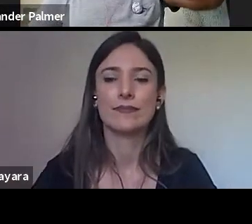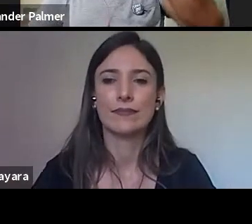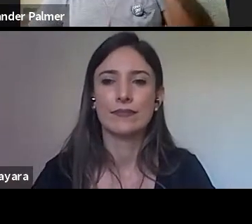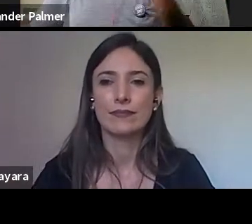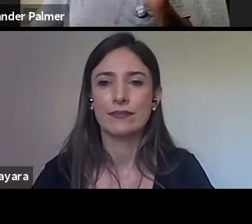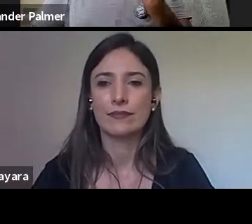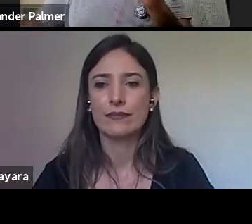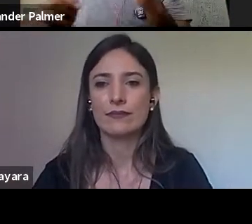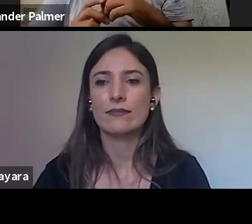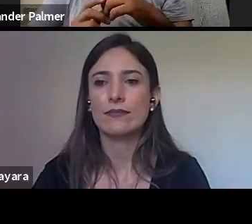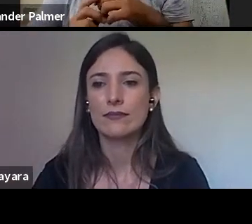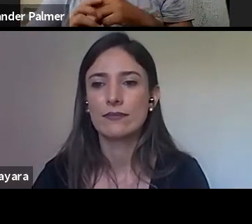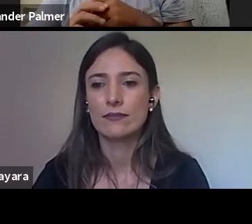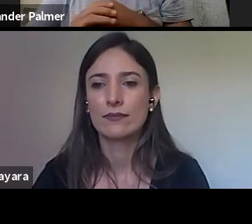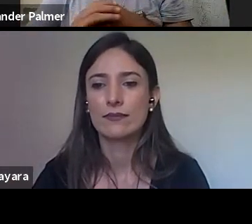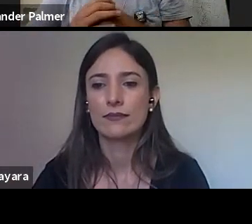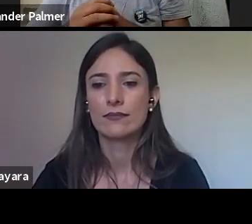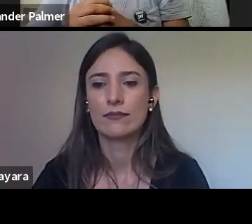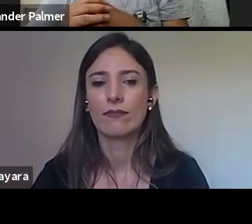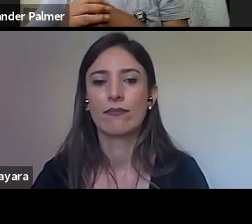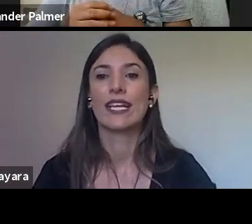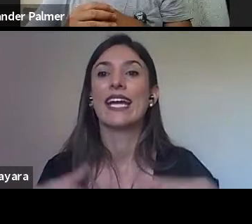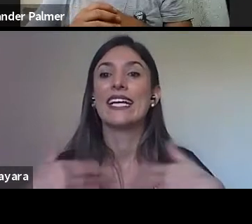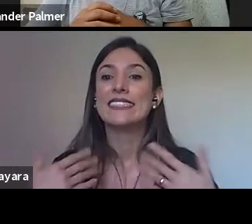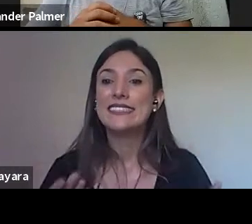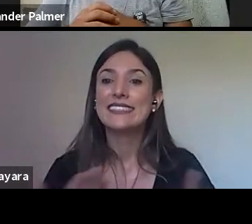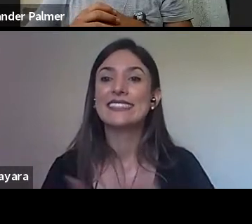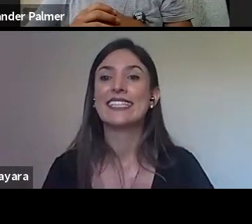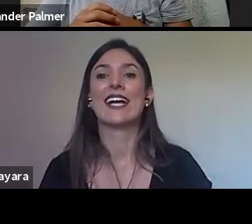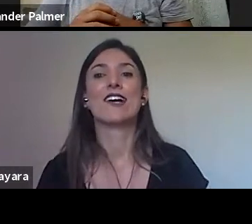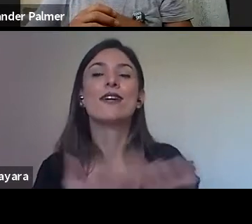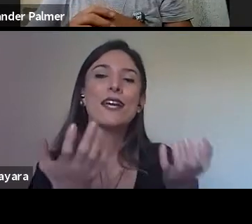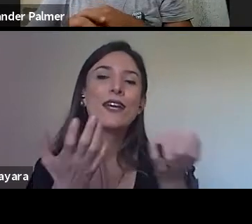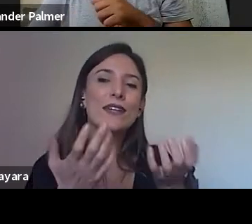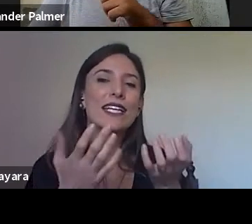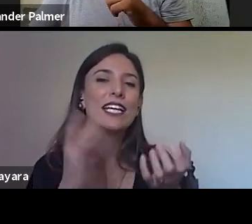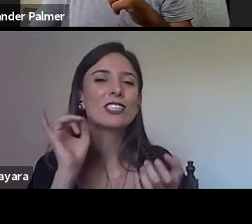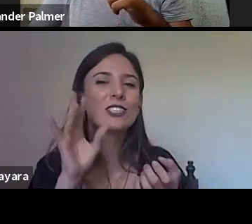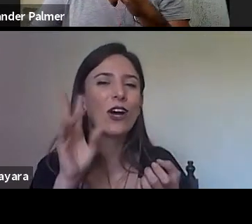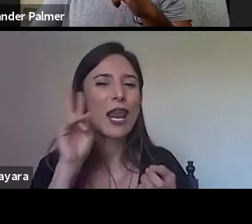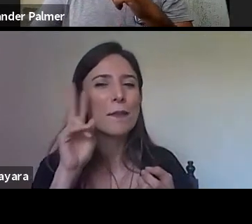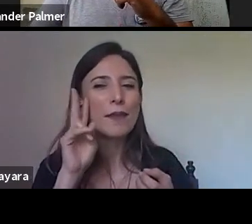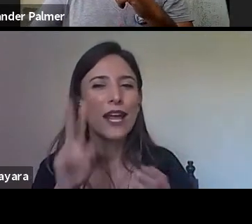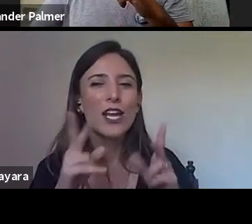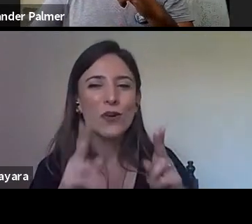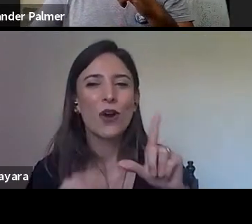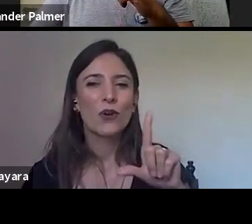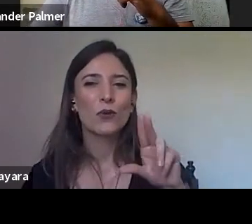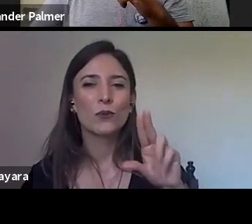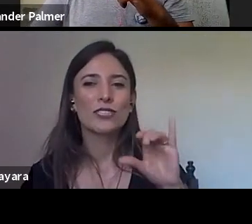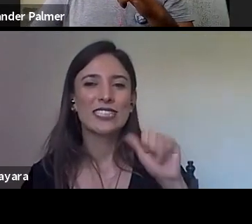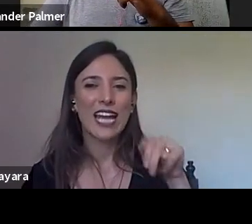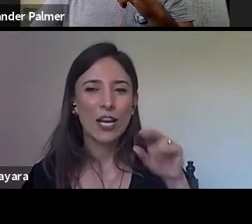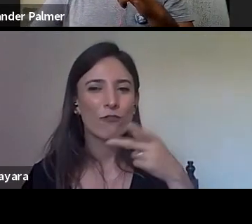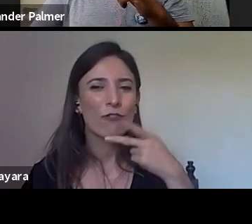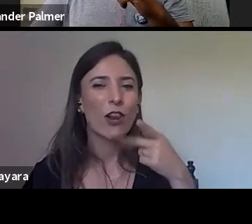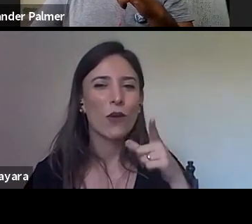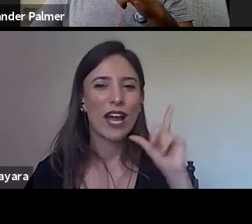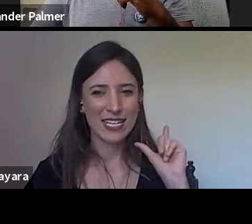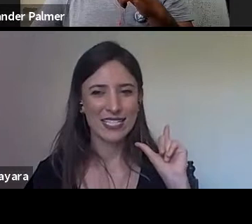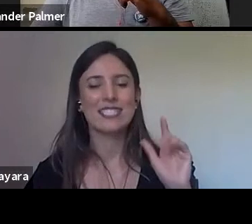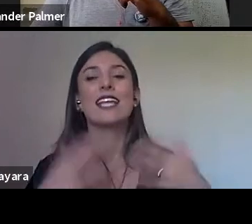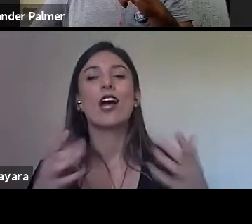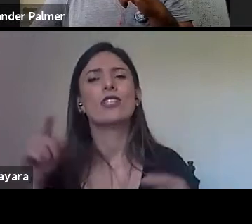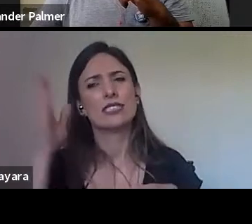Bom, para finalizar, eu gostaria de voltar na questão que o Luciano trouxe, porque a gente sabe que nesse